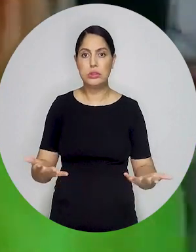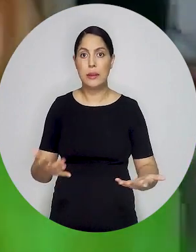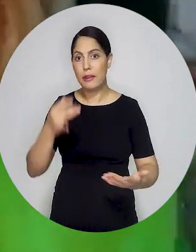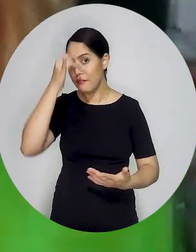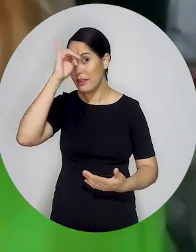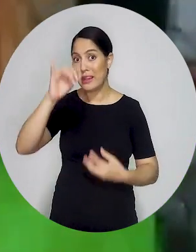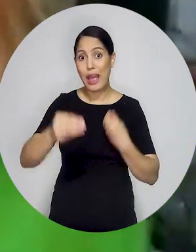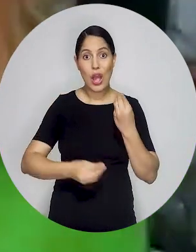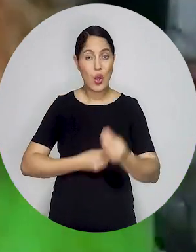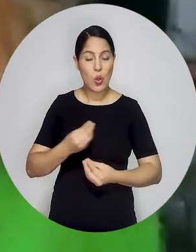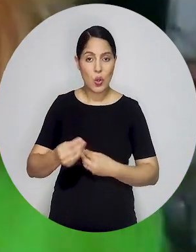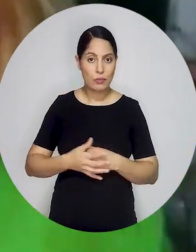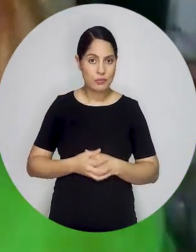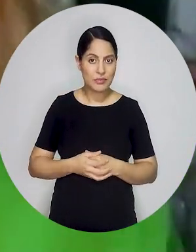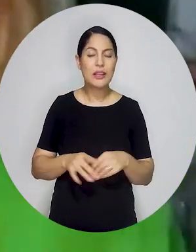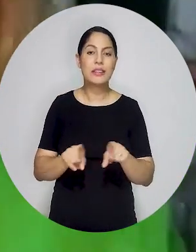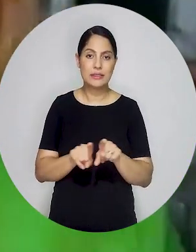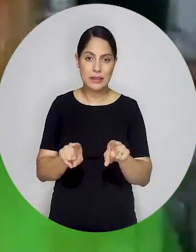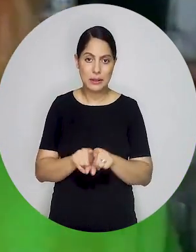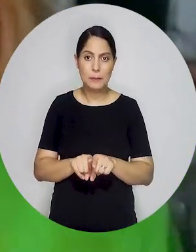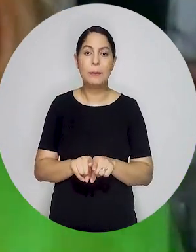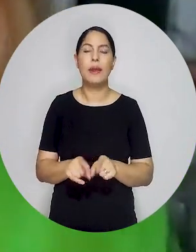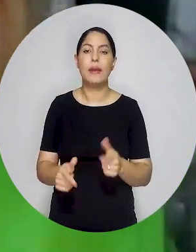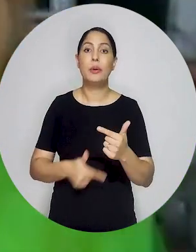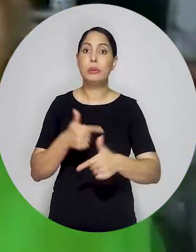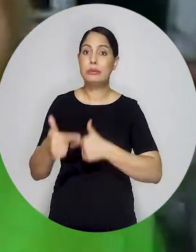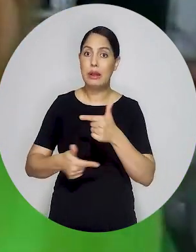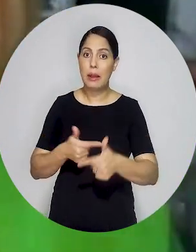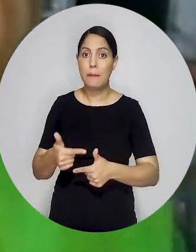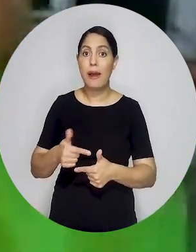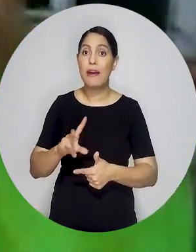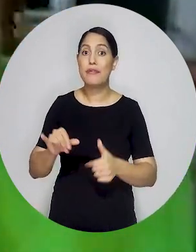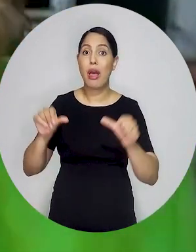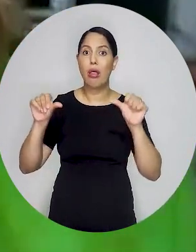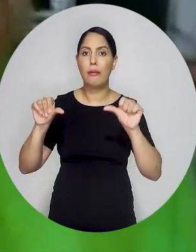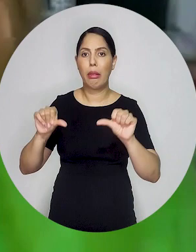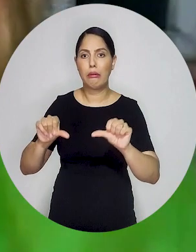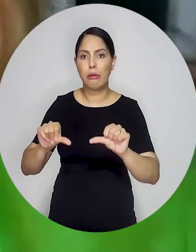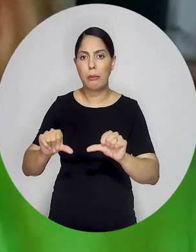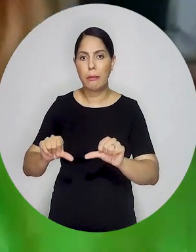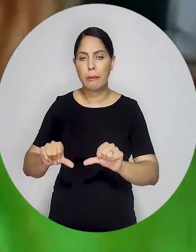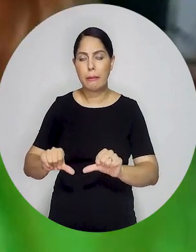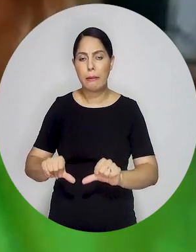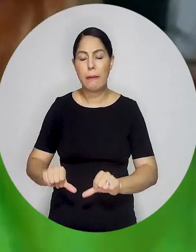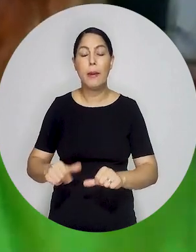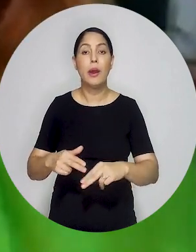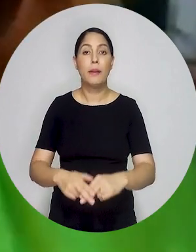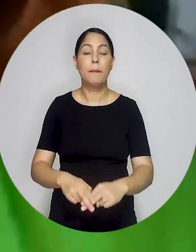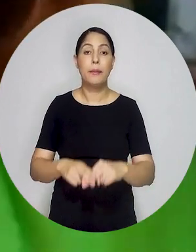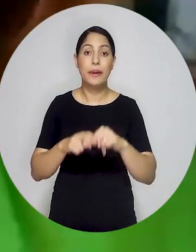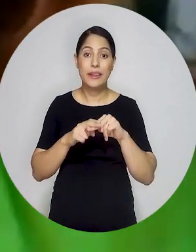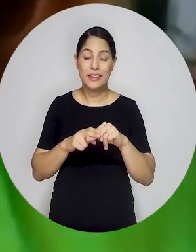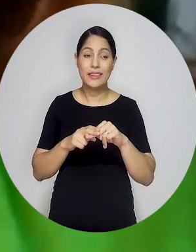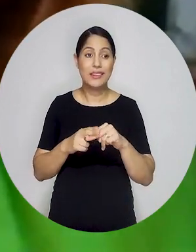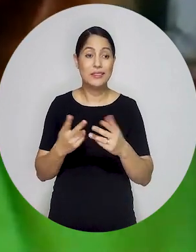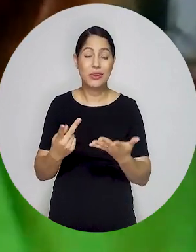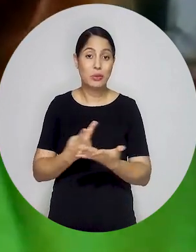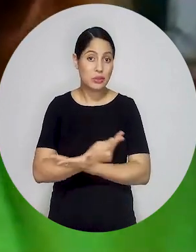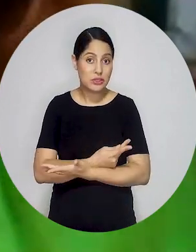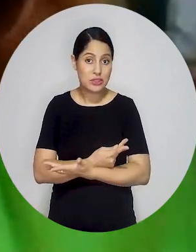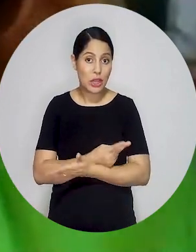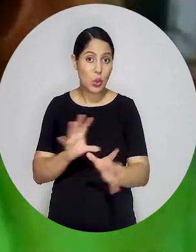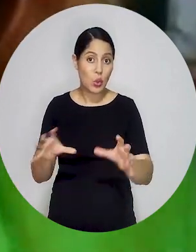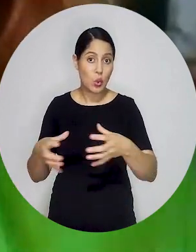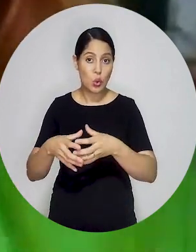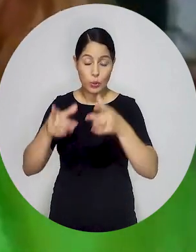a demissão vai aumentar, a mão de obra também vai cair, vai piorar, porque os hospitais, a partir do momento